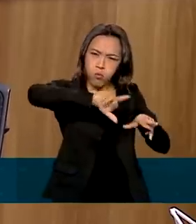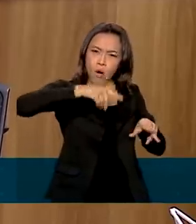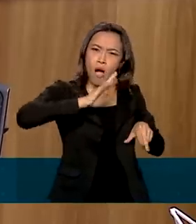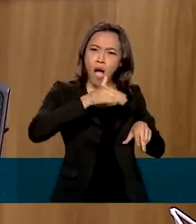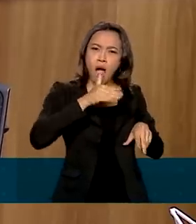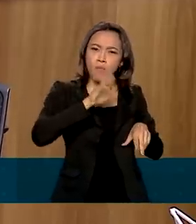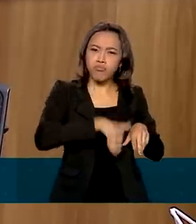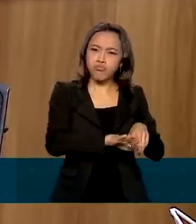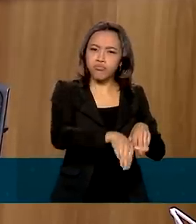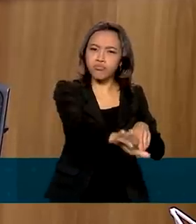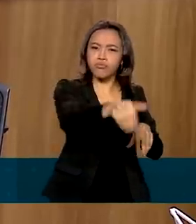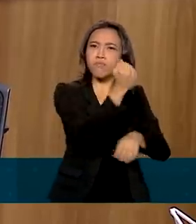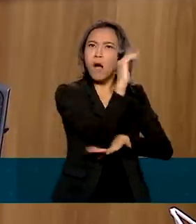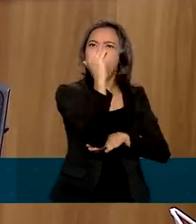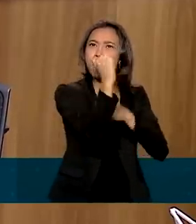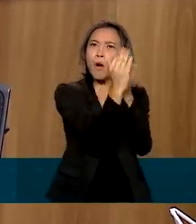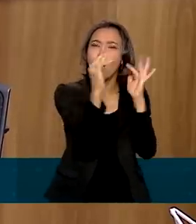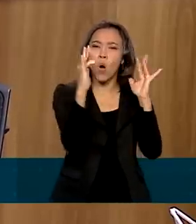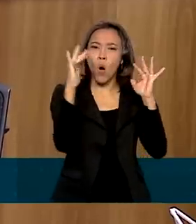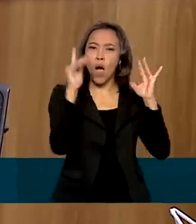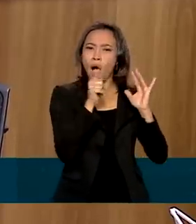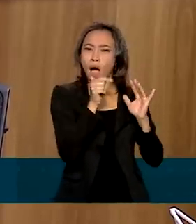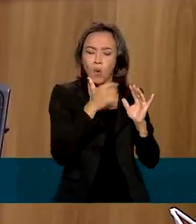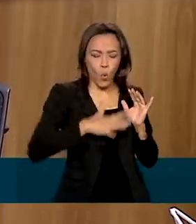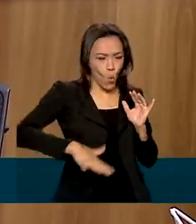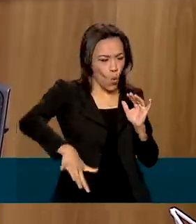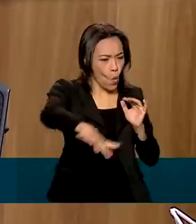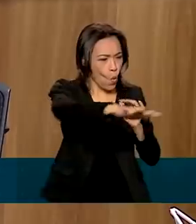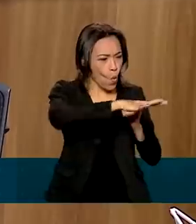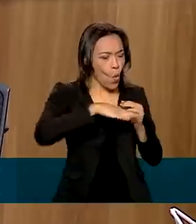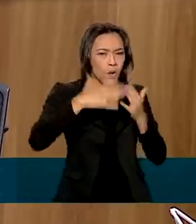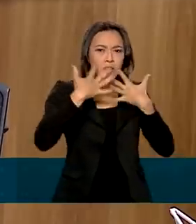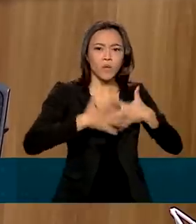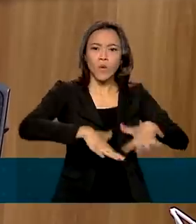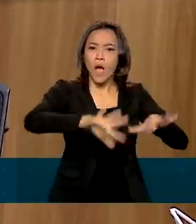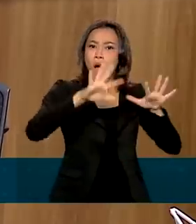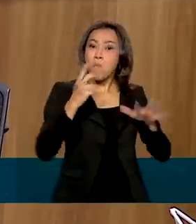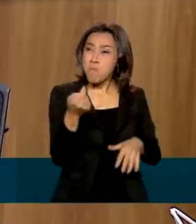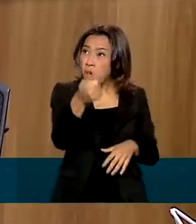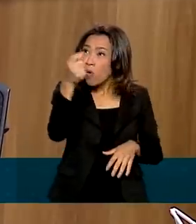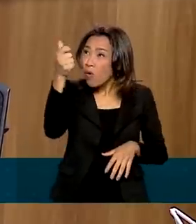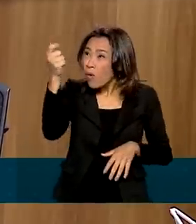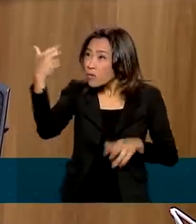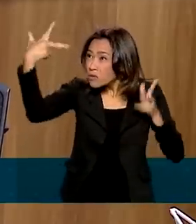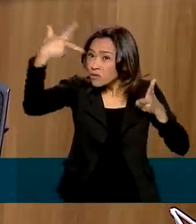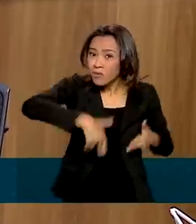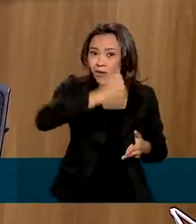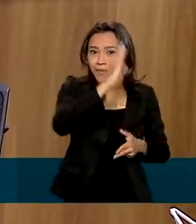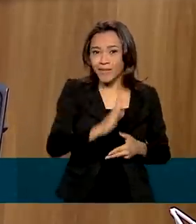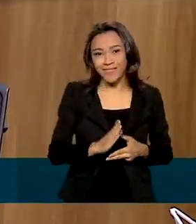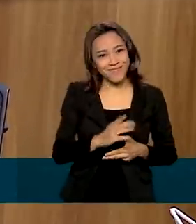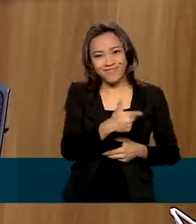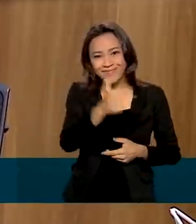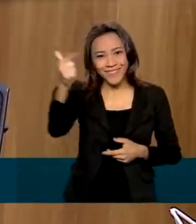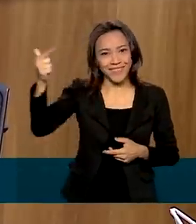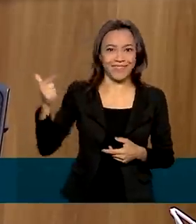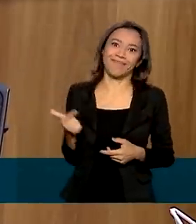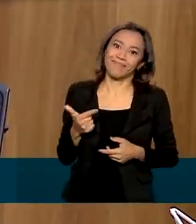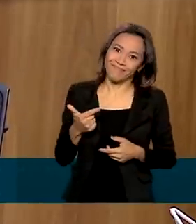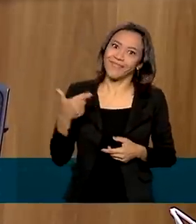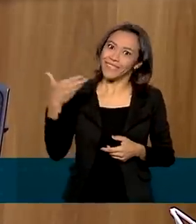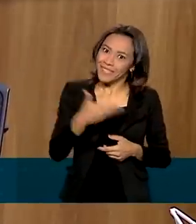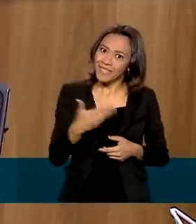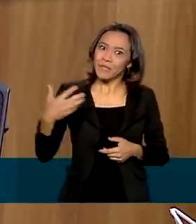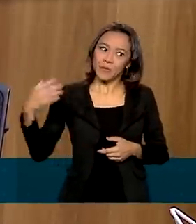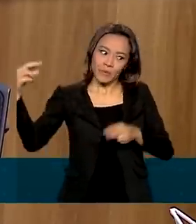uma das maiores áreas oceânicas do mundo e de florestas nativas. Poucos têm essas características e isso são vantagens competitivas